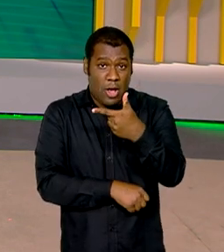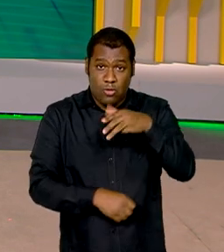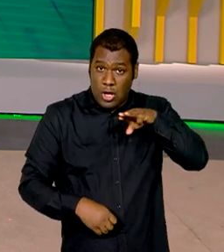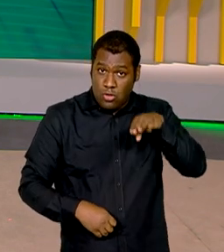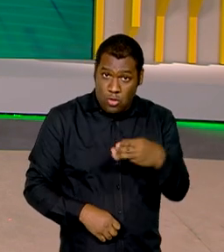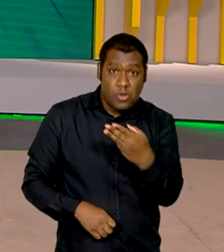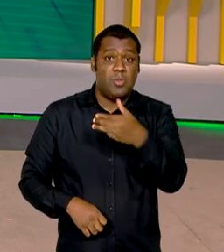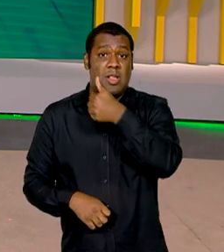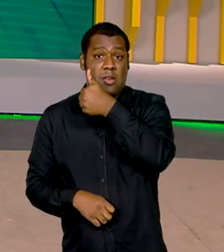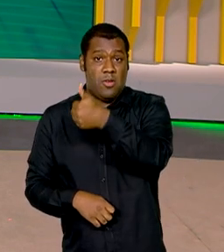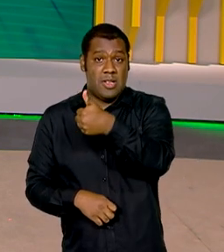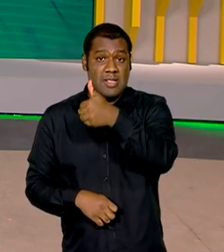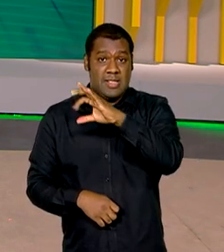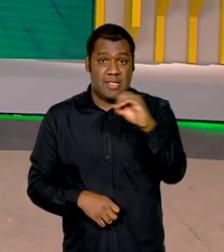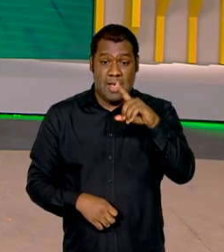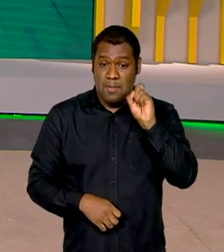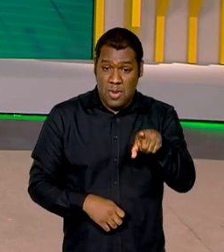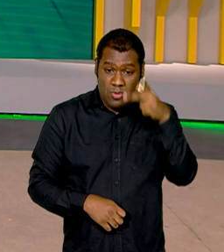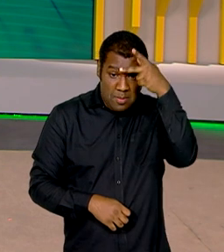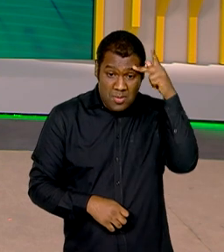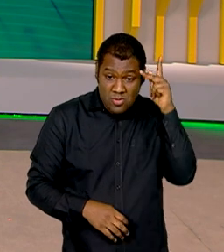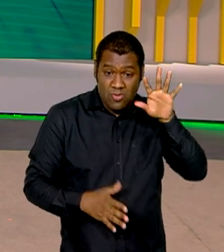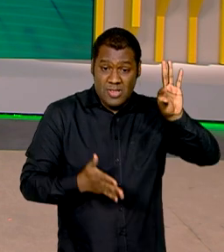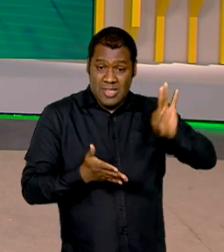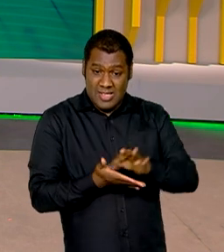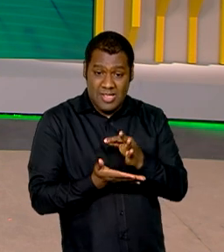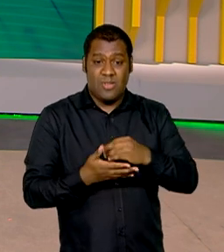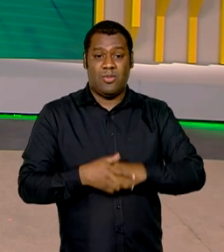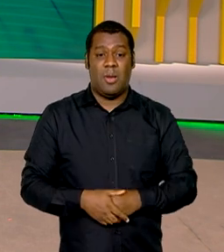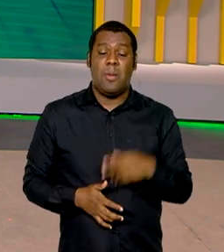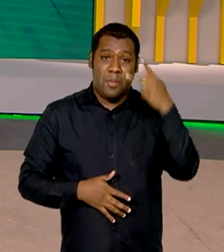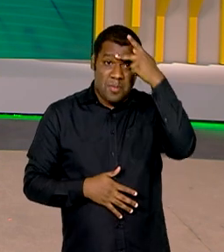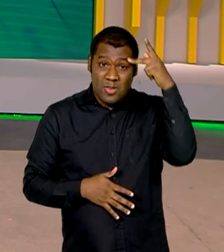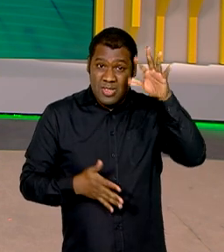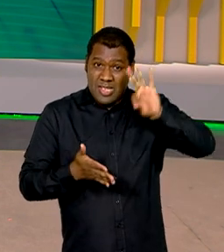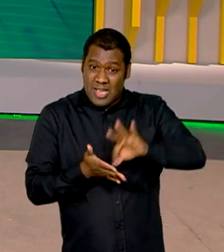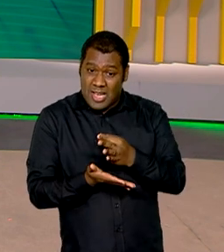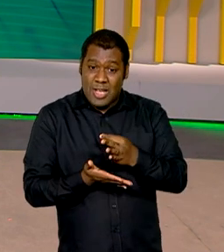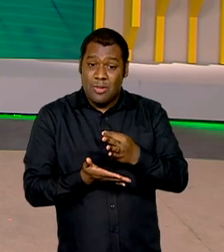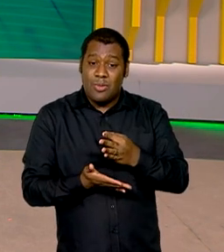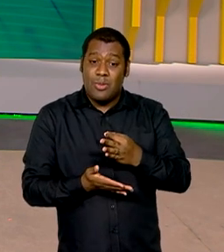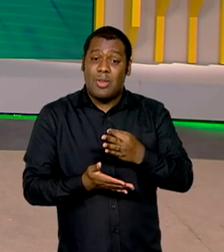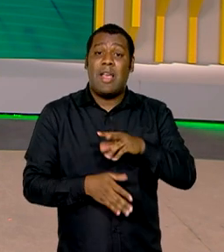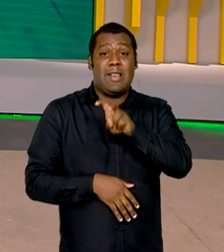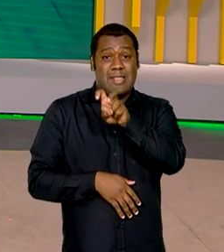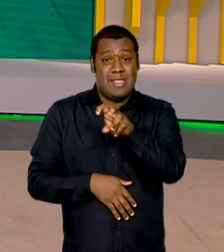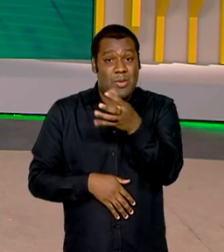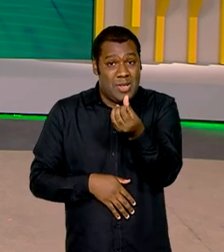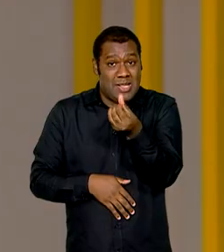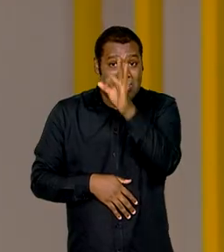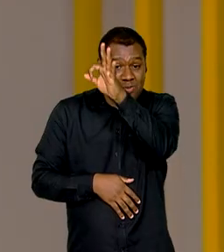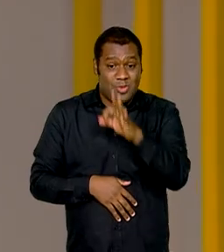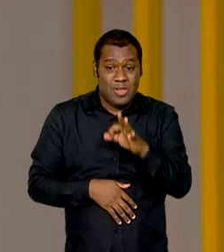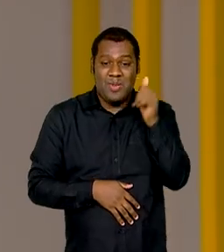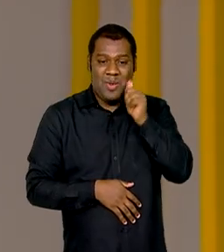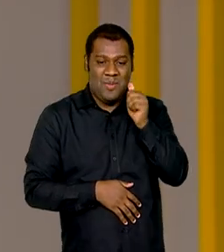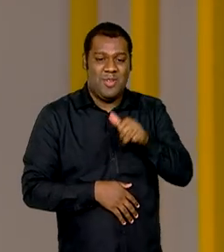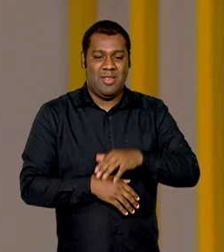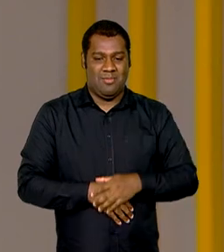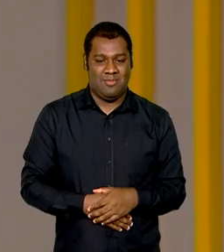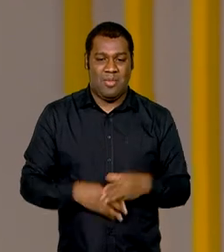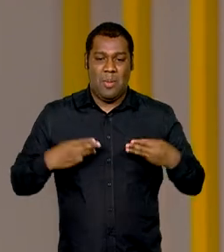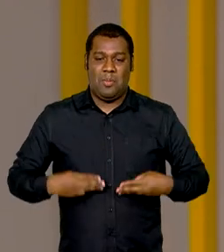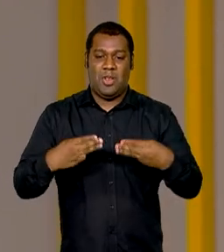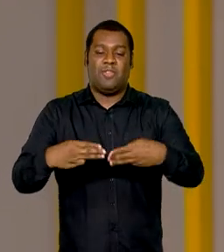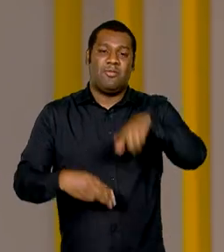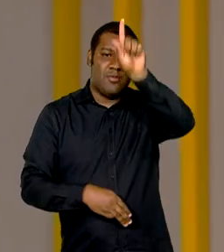inscrições confirmadas. A maior parte dos inscritos é de mulheres, 56%. O Ministério da